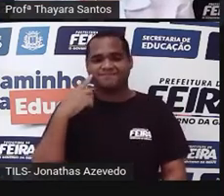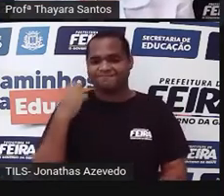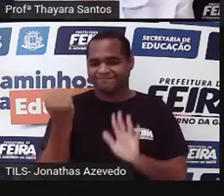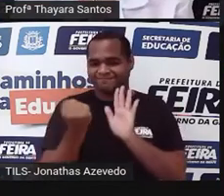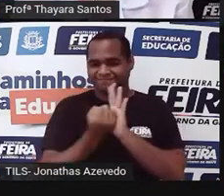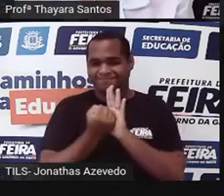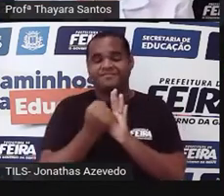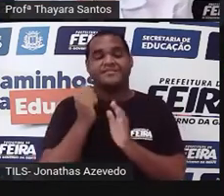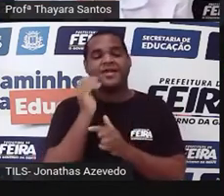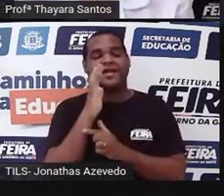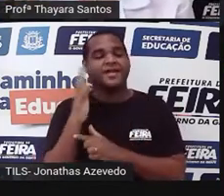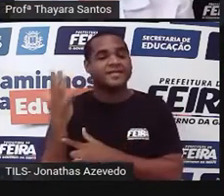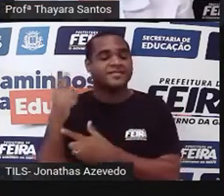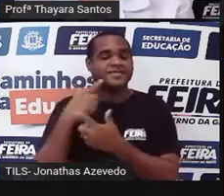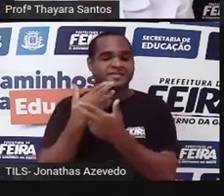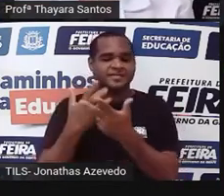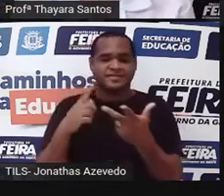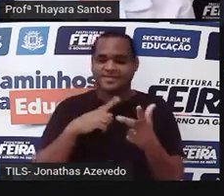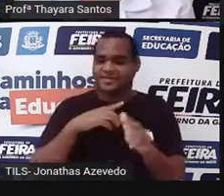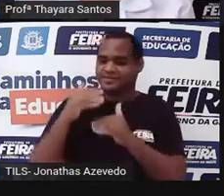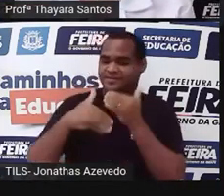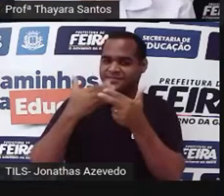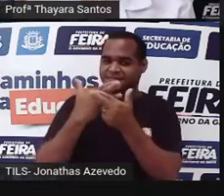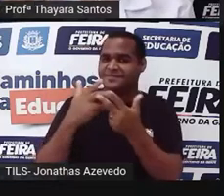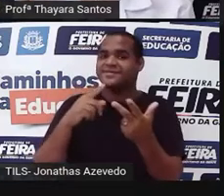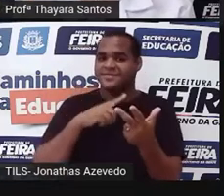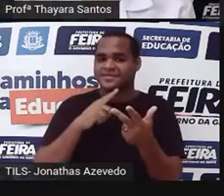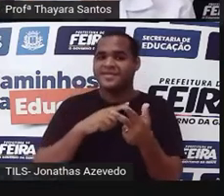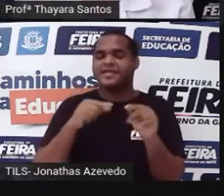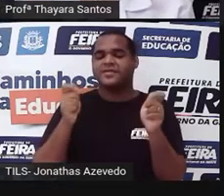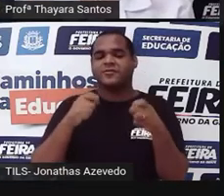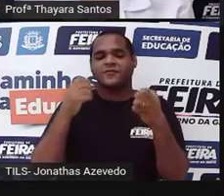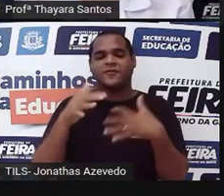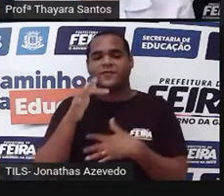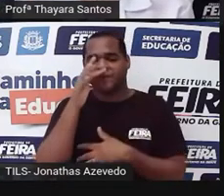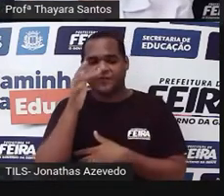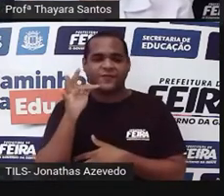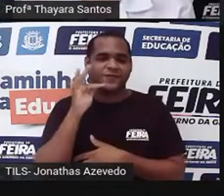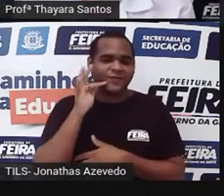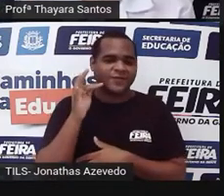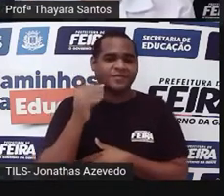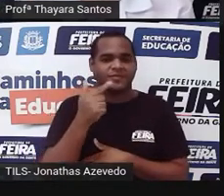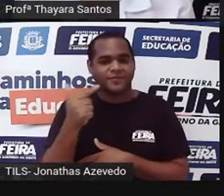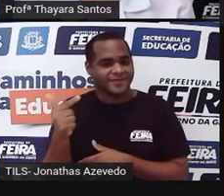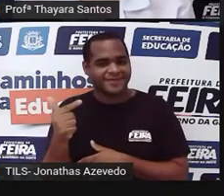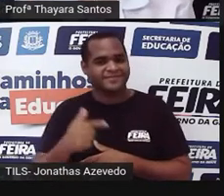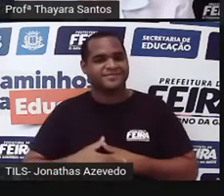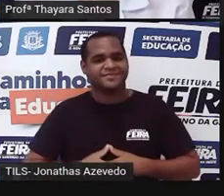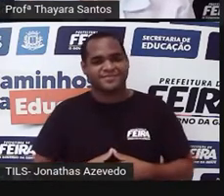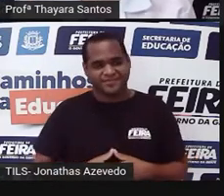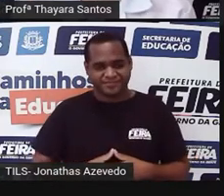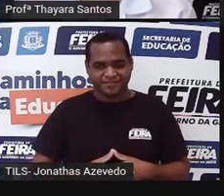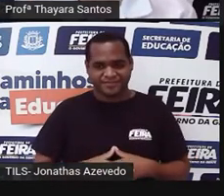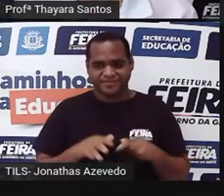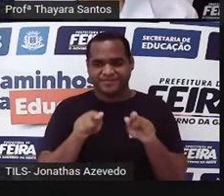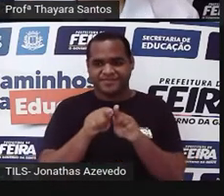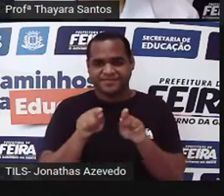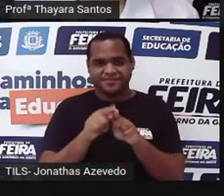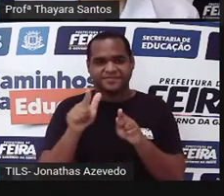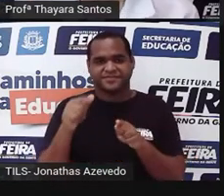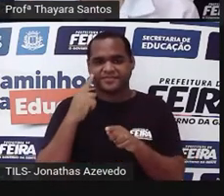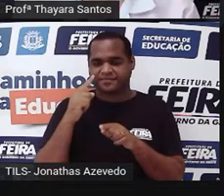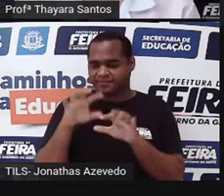plantas. E no estróbilo vão se desenvolver as sementes, mas flores e frutos, elas não apresentam. Elas são plantas